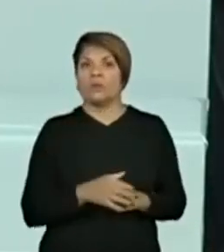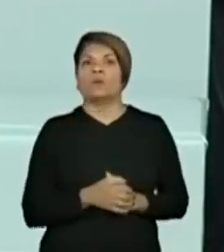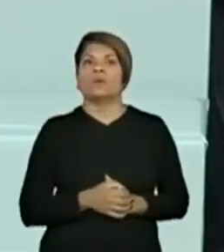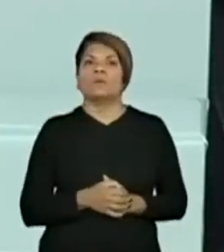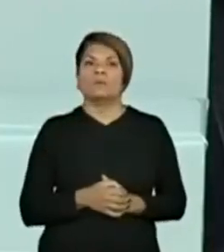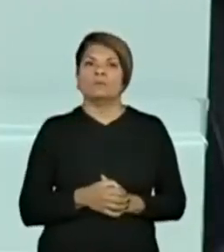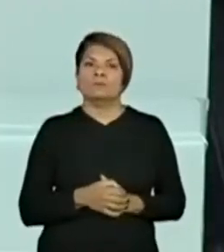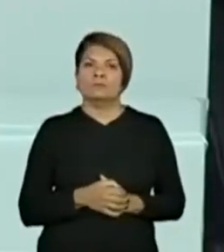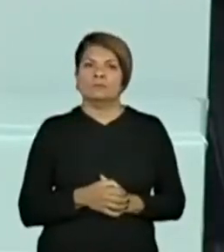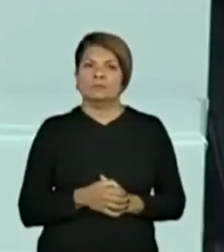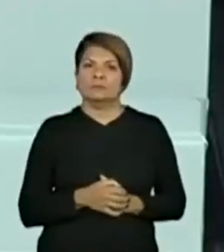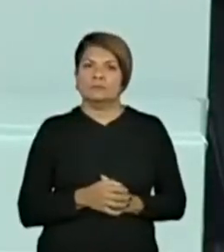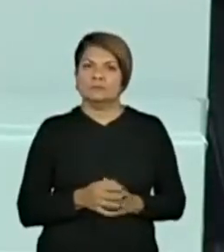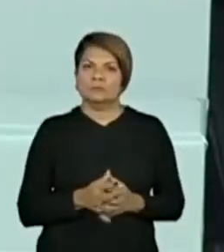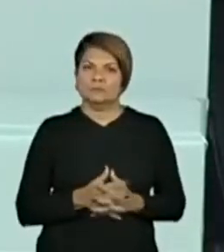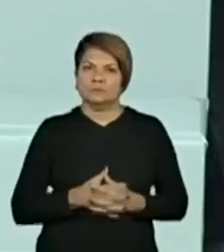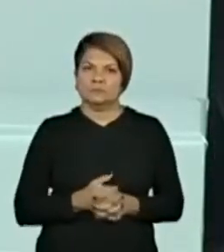lado.